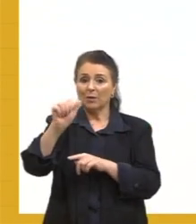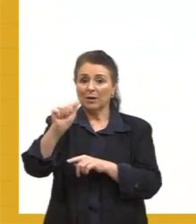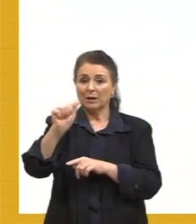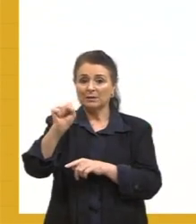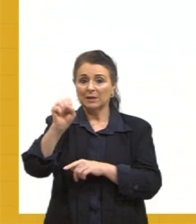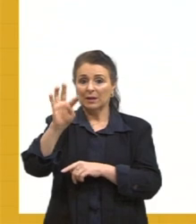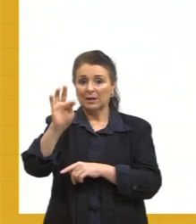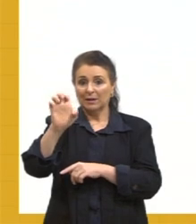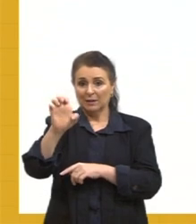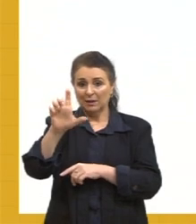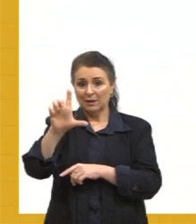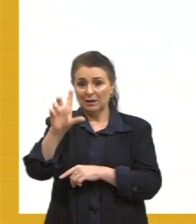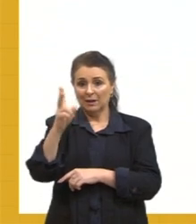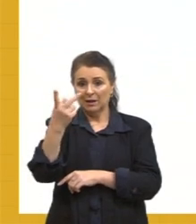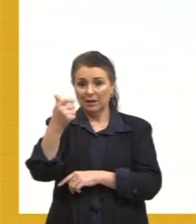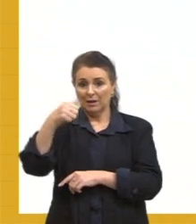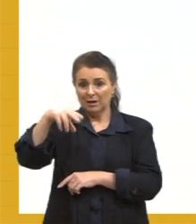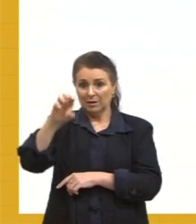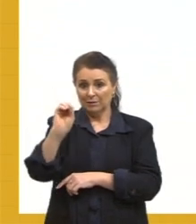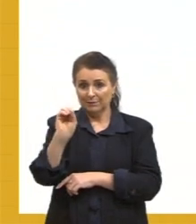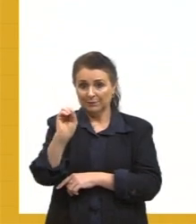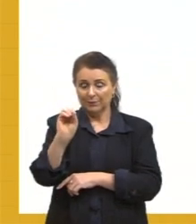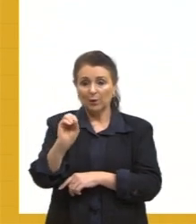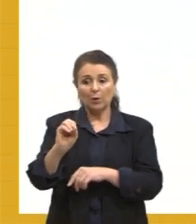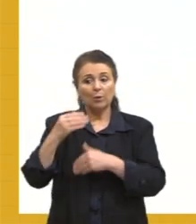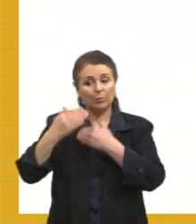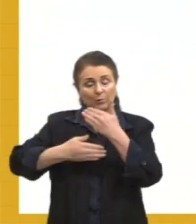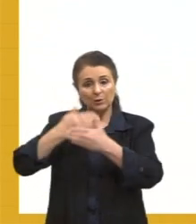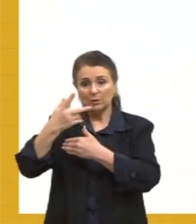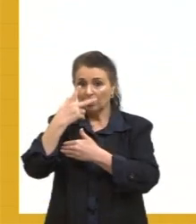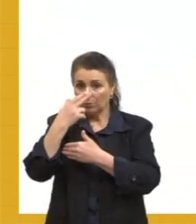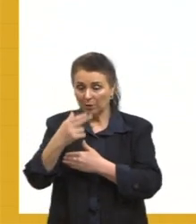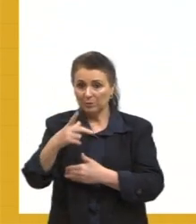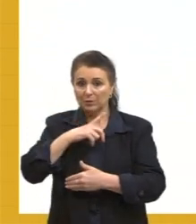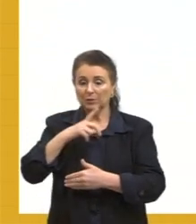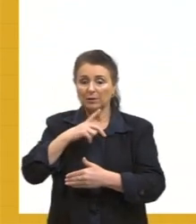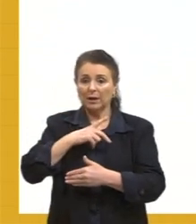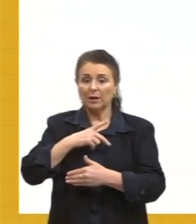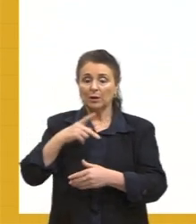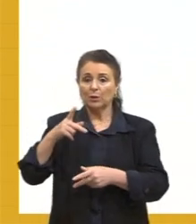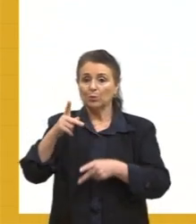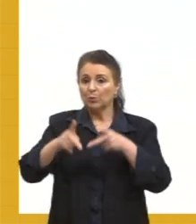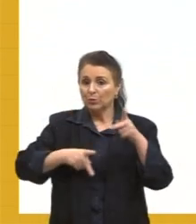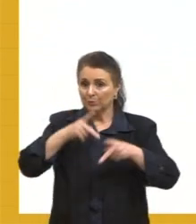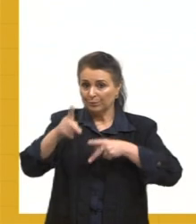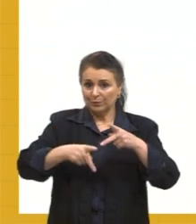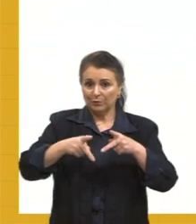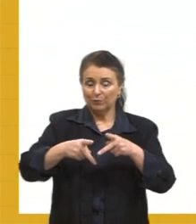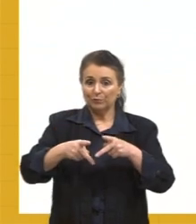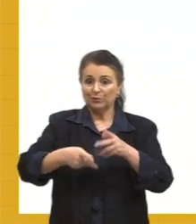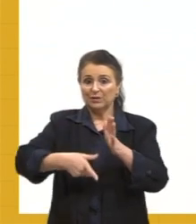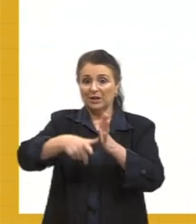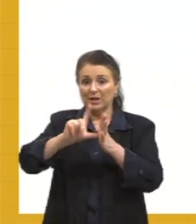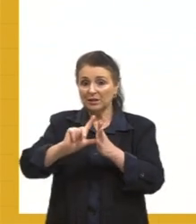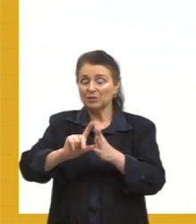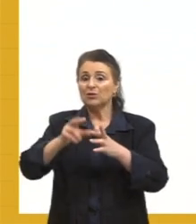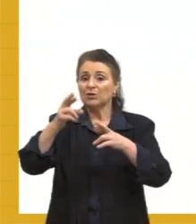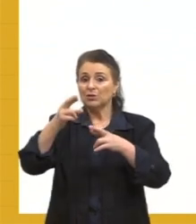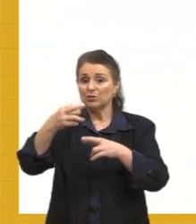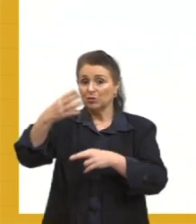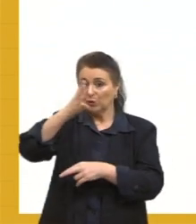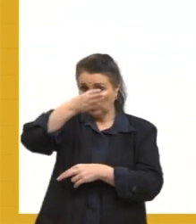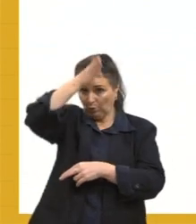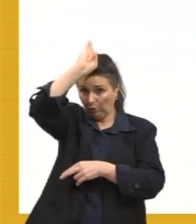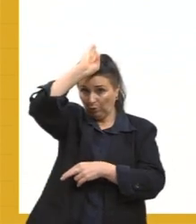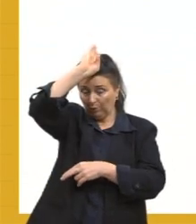é o mesmo processo. Nós vamos ter os povos pré-românicos, nós teremos, depois,